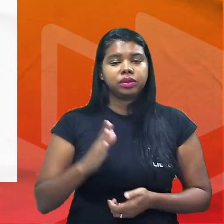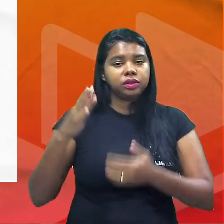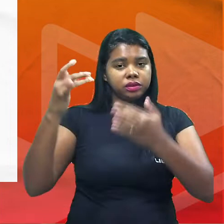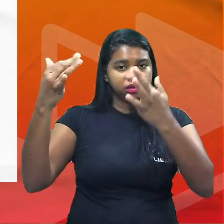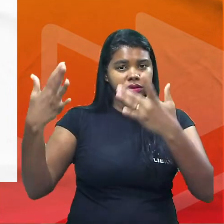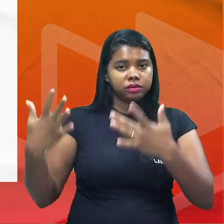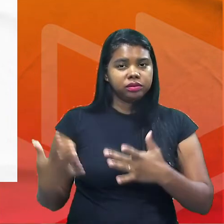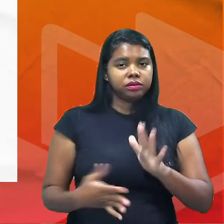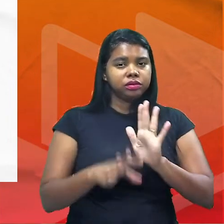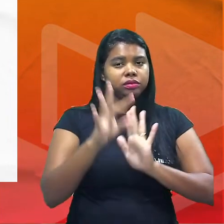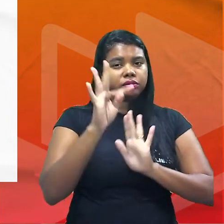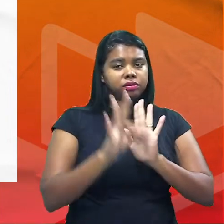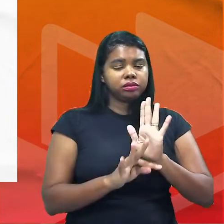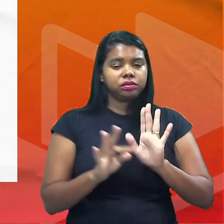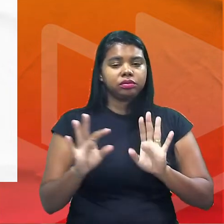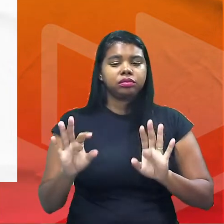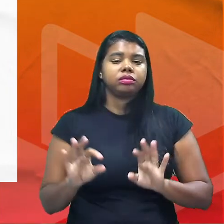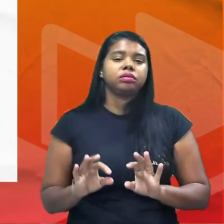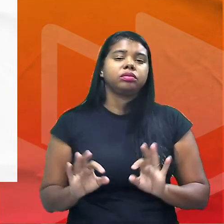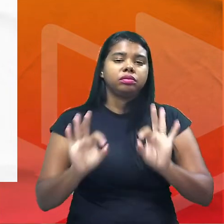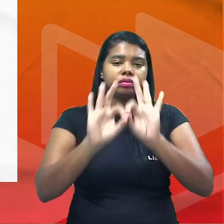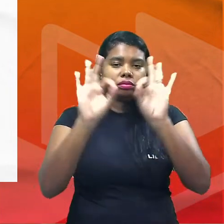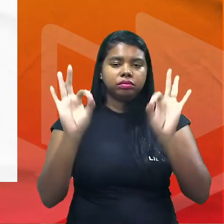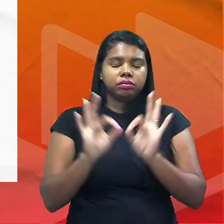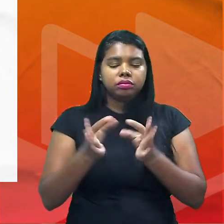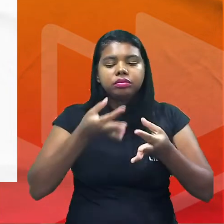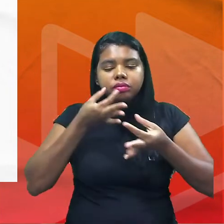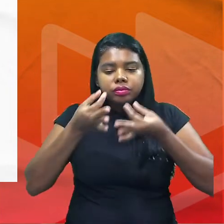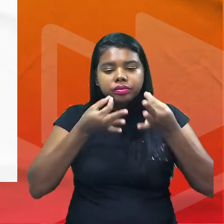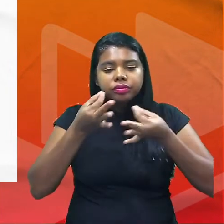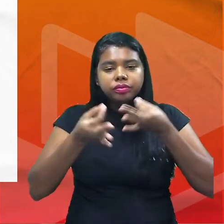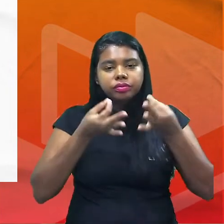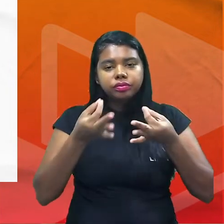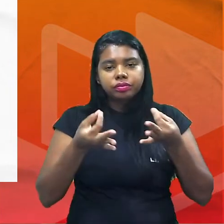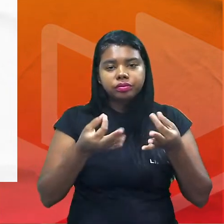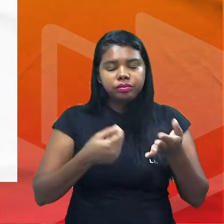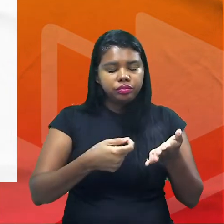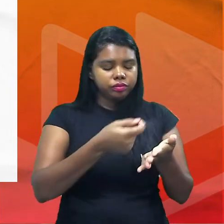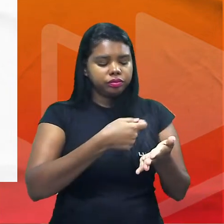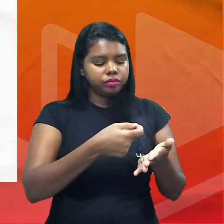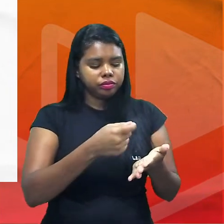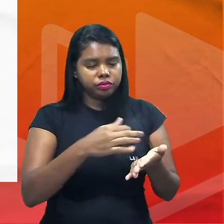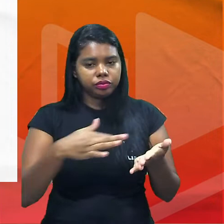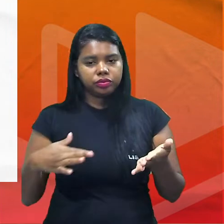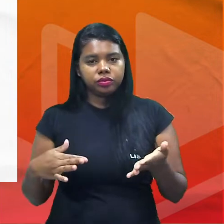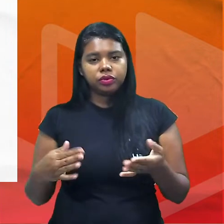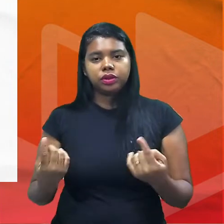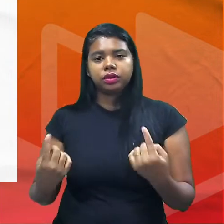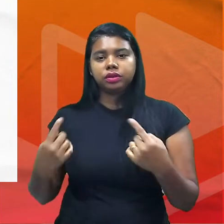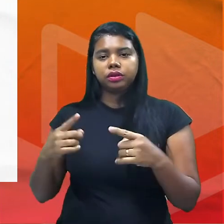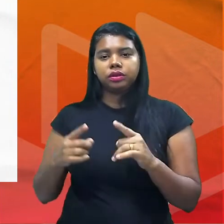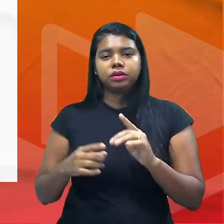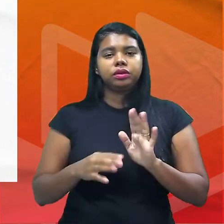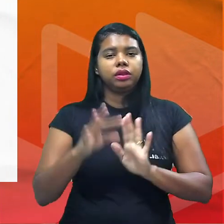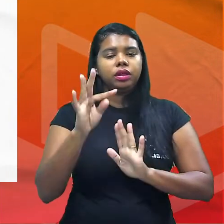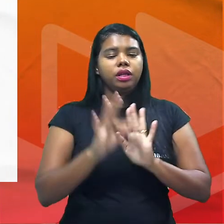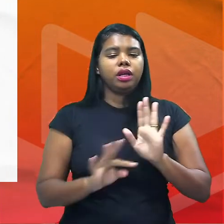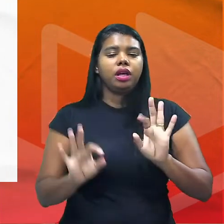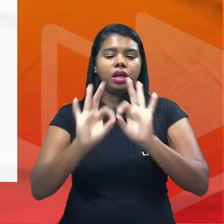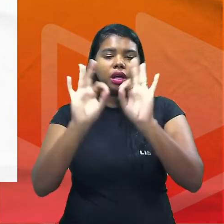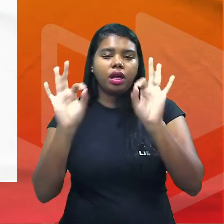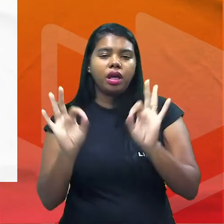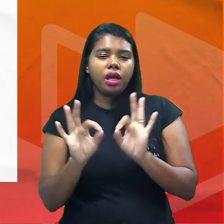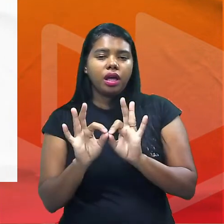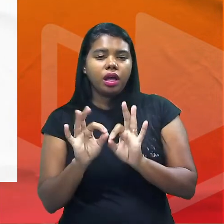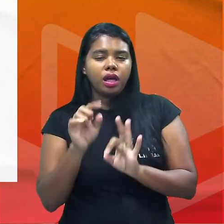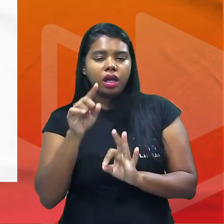que isso é um texto dissertativo dissertativo argumentativo porque quando o autor ele escreve defendendo uma tese de ponto de